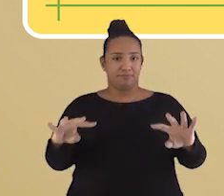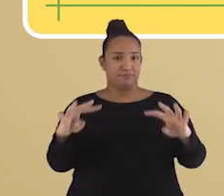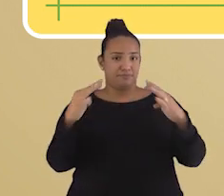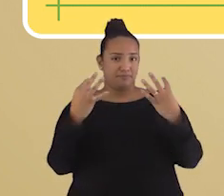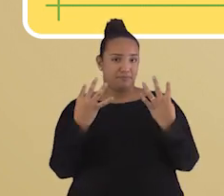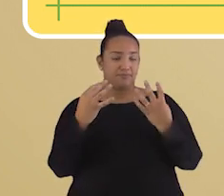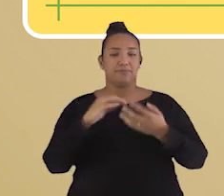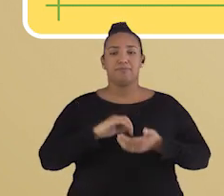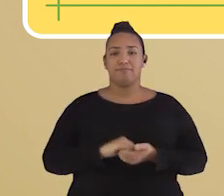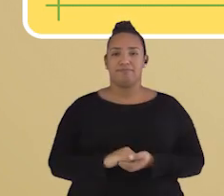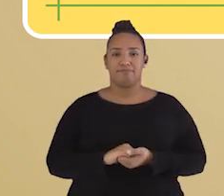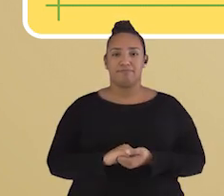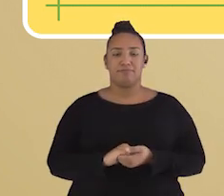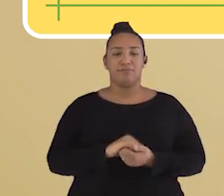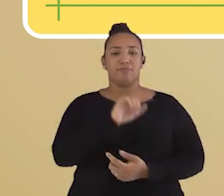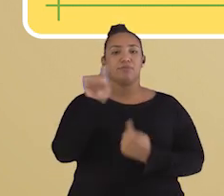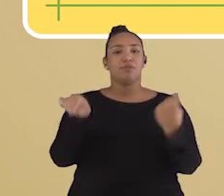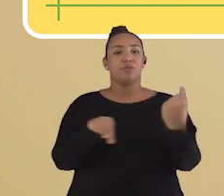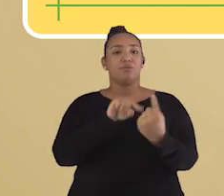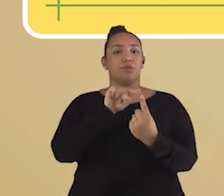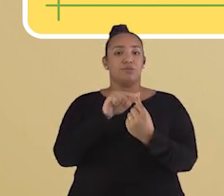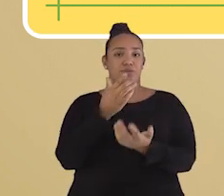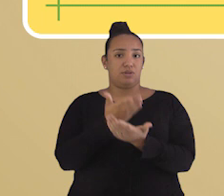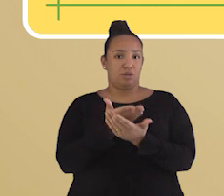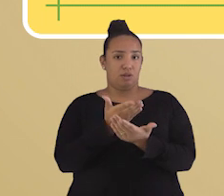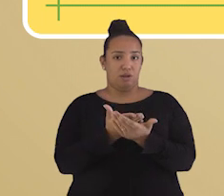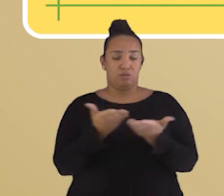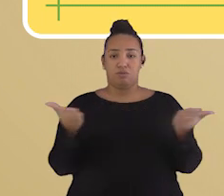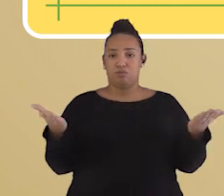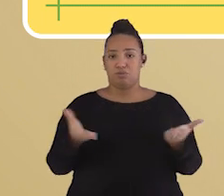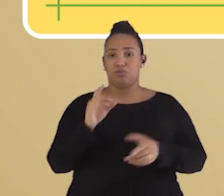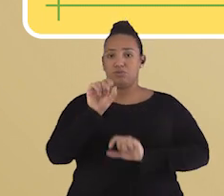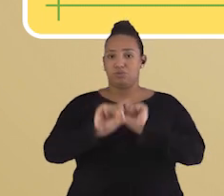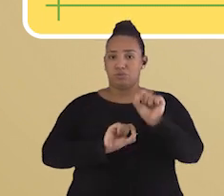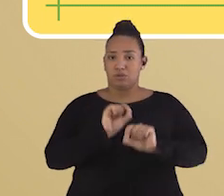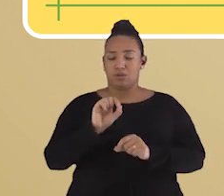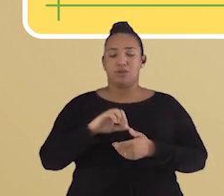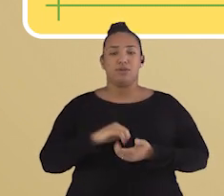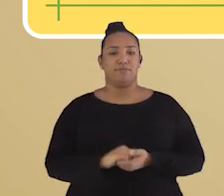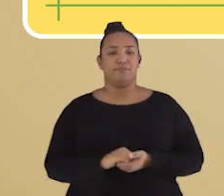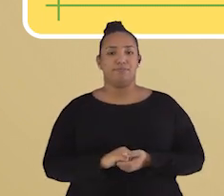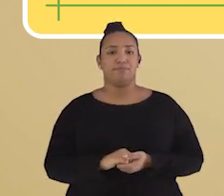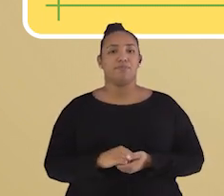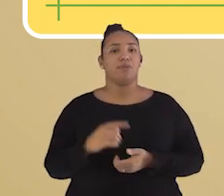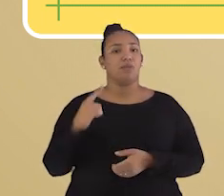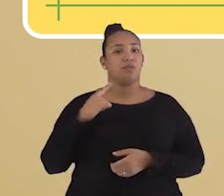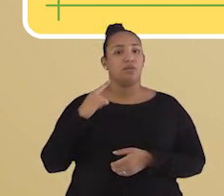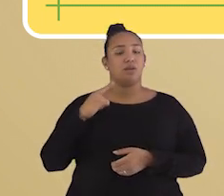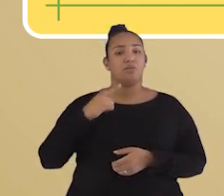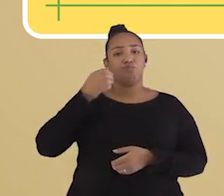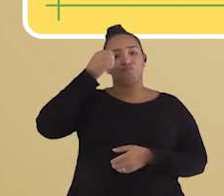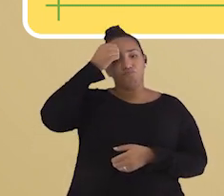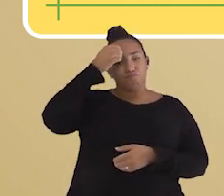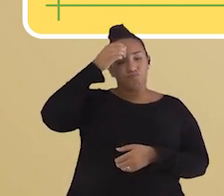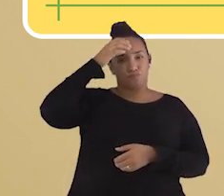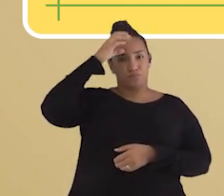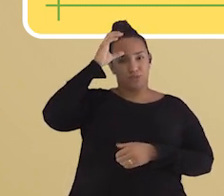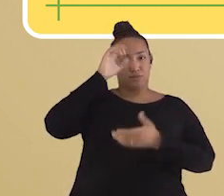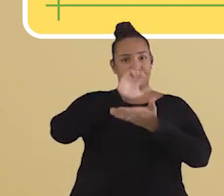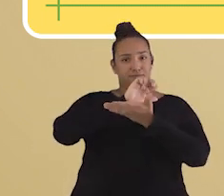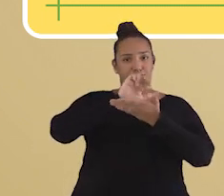acompanhando. O objetivo de aprendizagem da aula de hoje é de construir um conjunto de conhecimentos